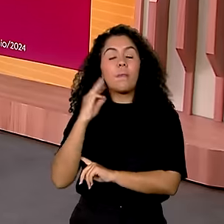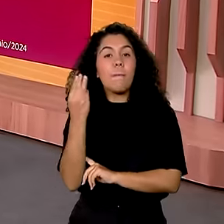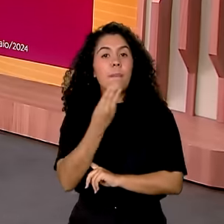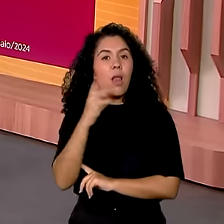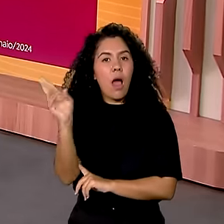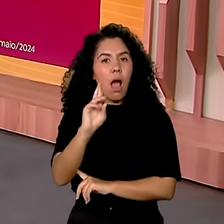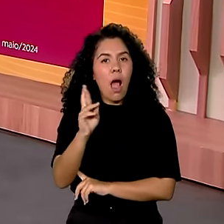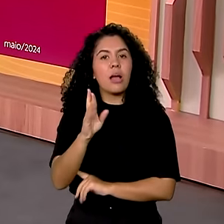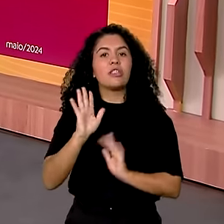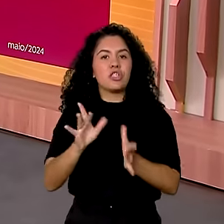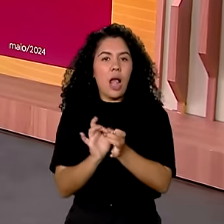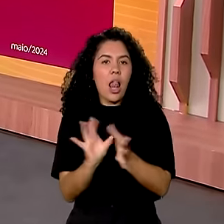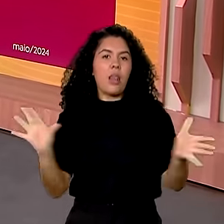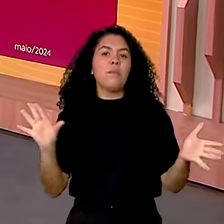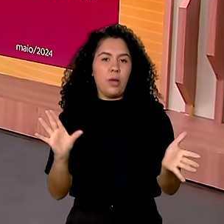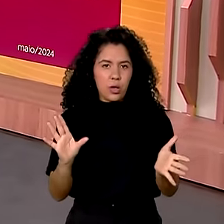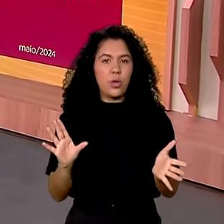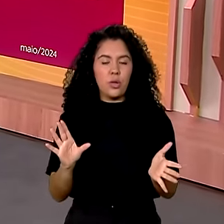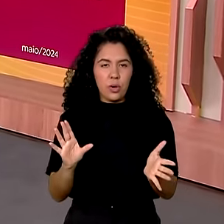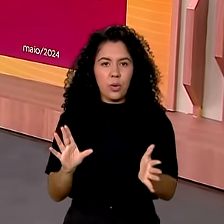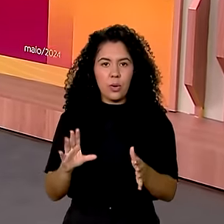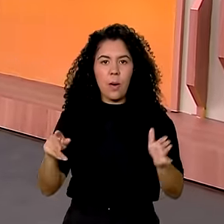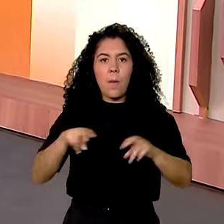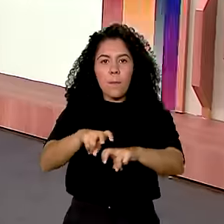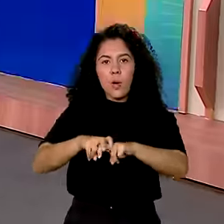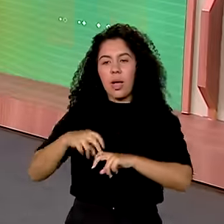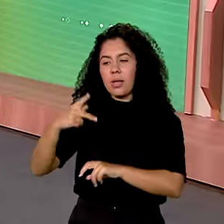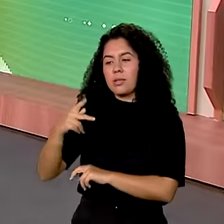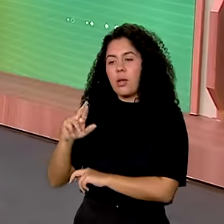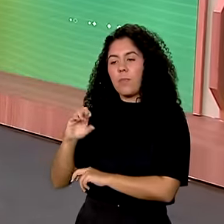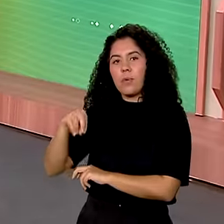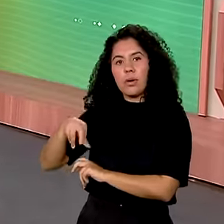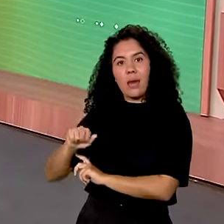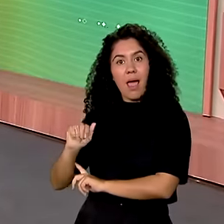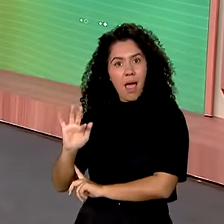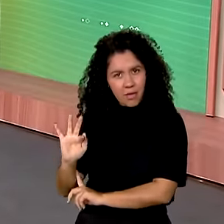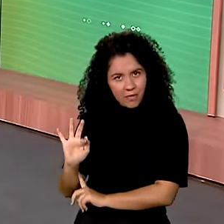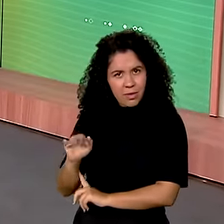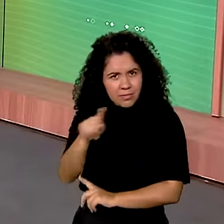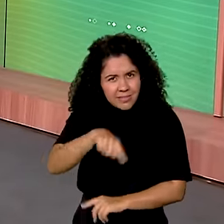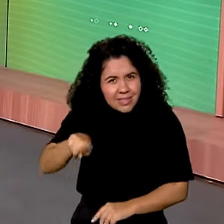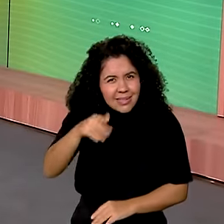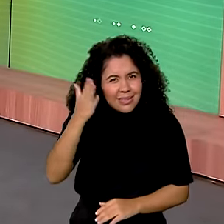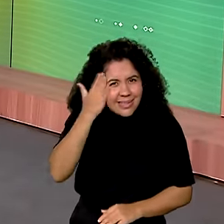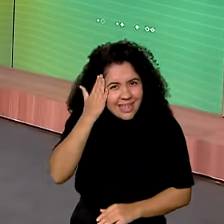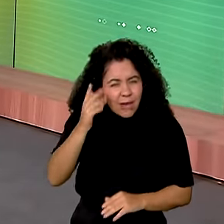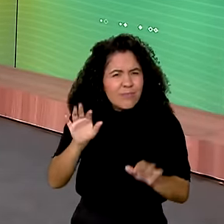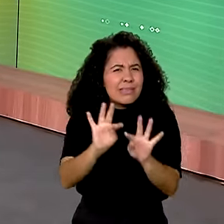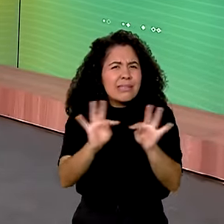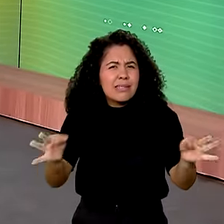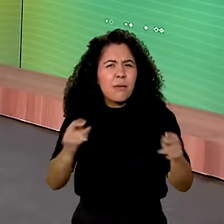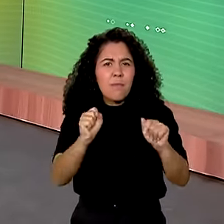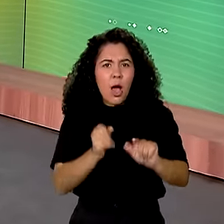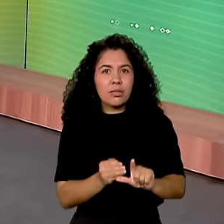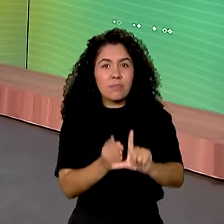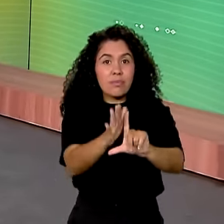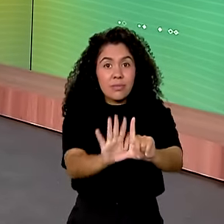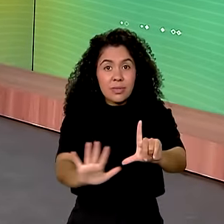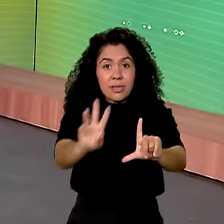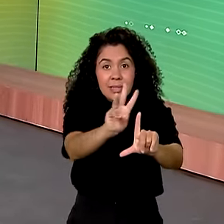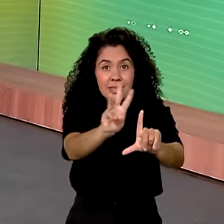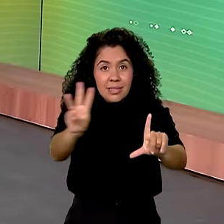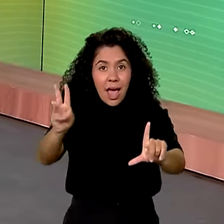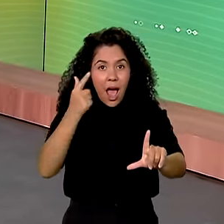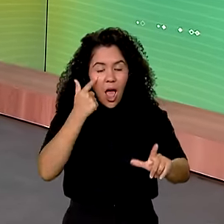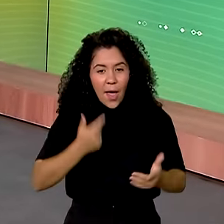reais liberados aí via Pronaf. E você sabe, para acessar, basta ir lá na página gov